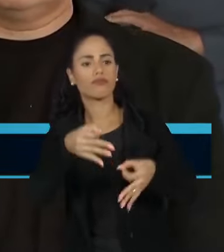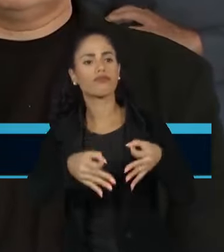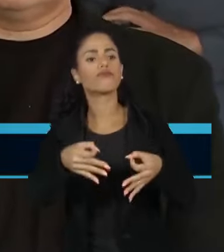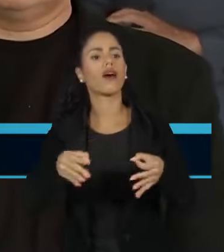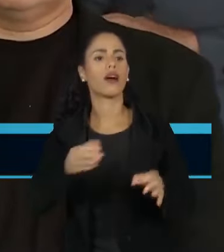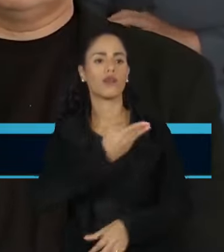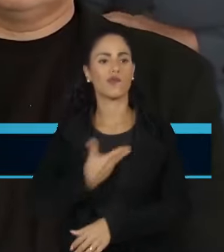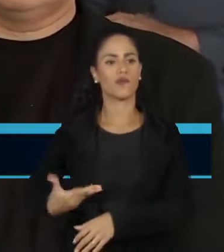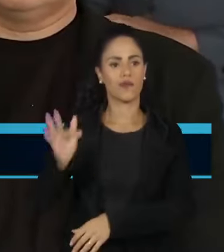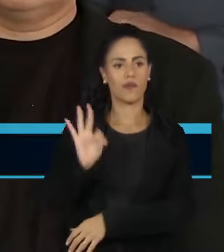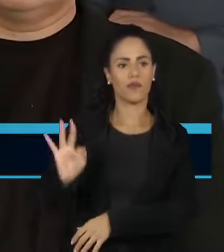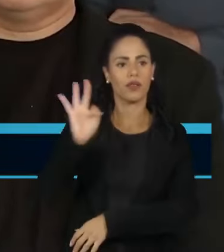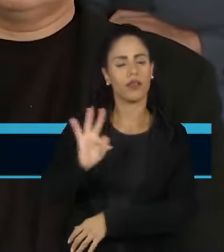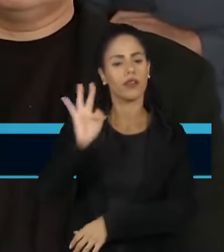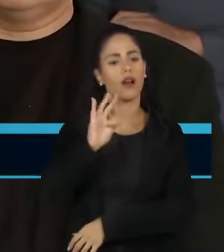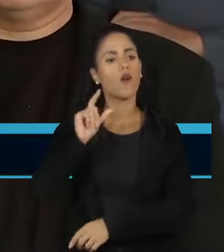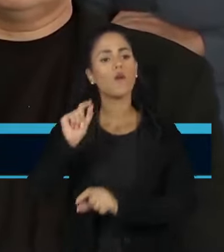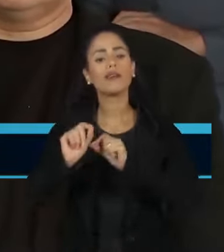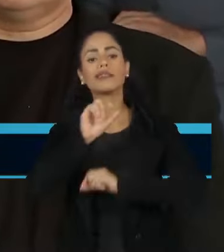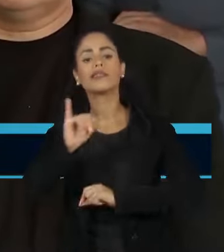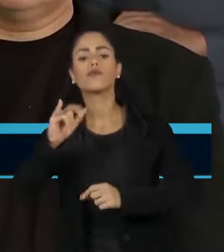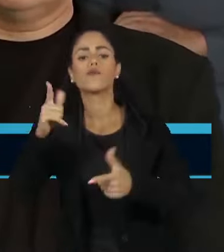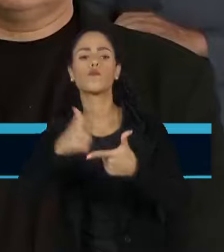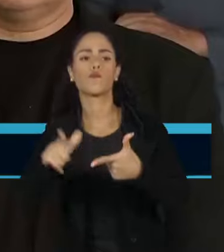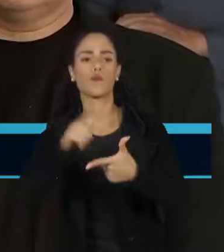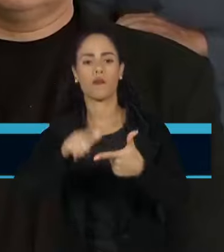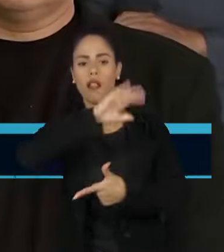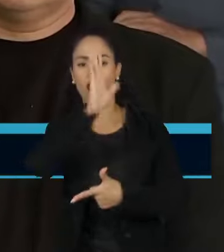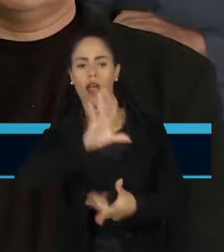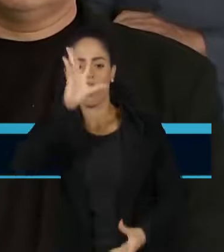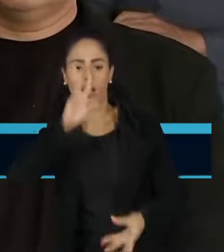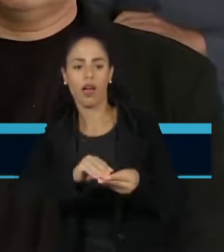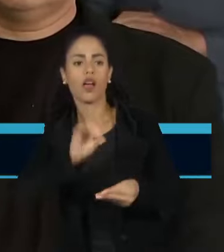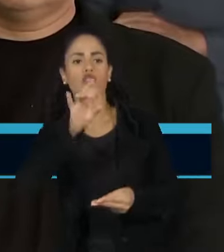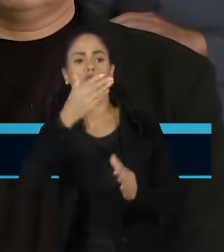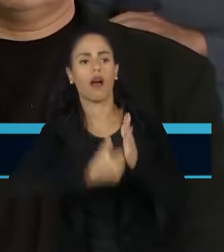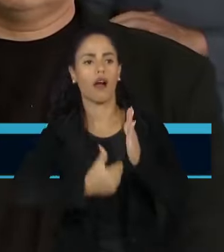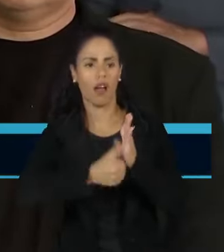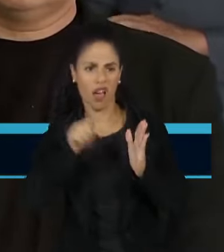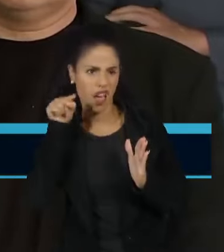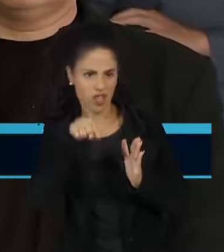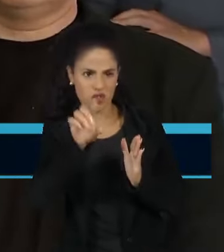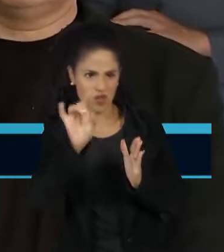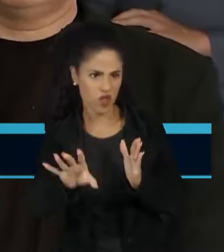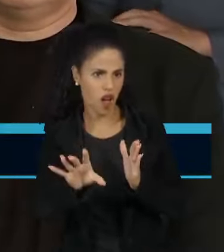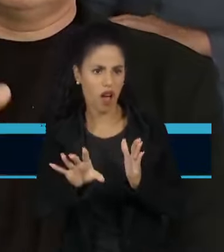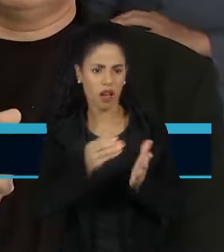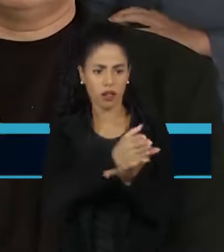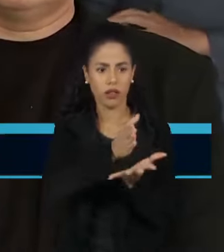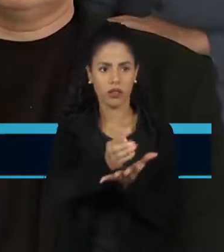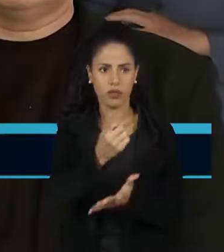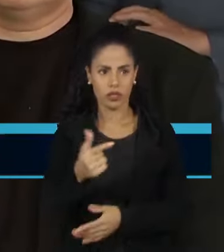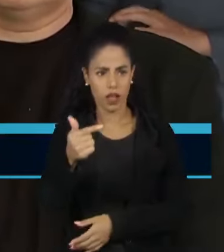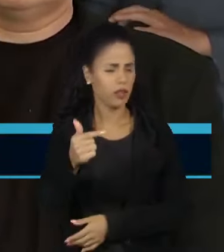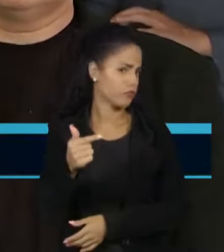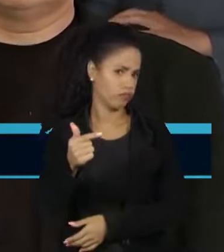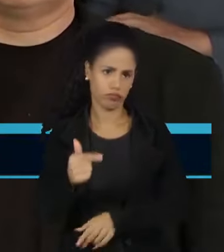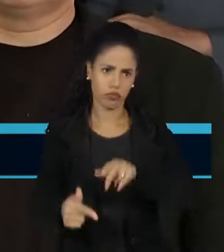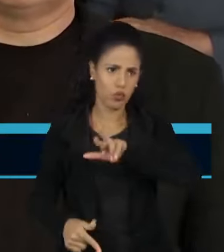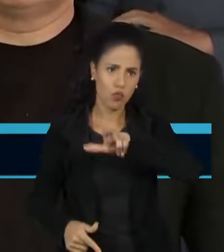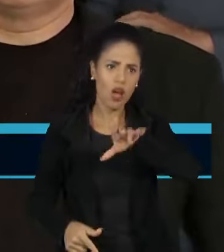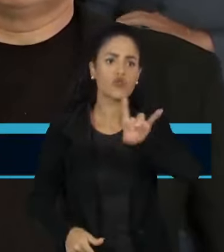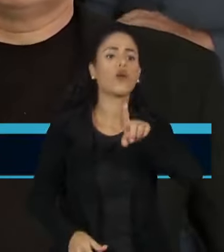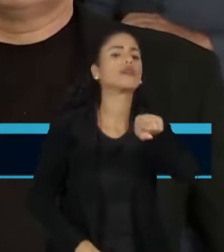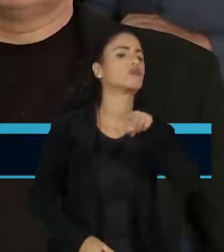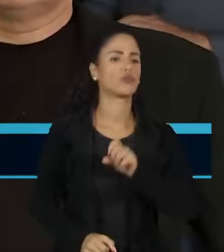União, como se os problemas do Brasil se resumissem à desoneração da folha de pagamento de 17 setores e à desoneração de municípios